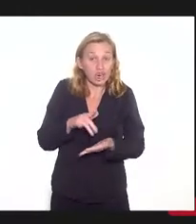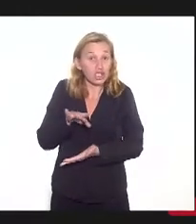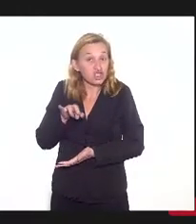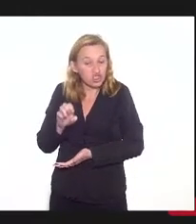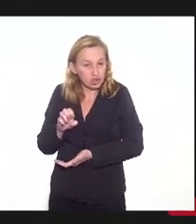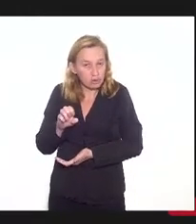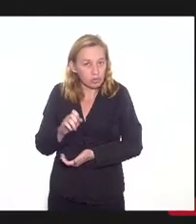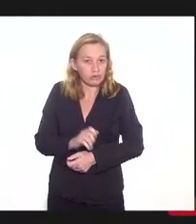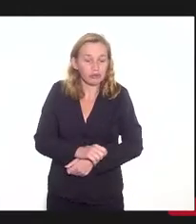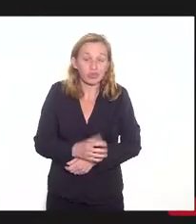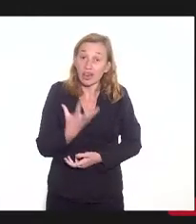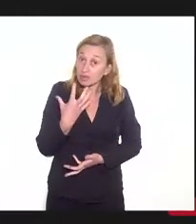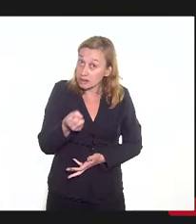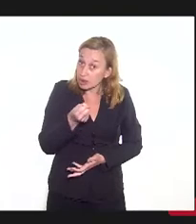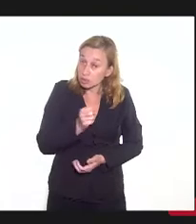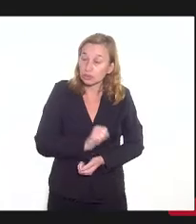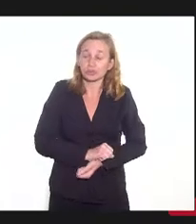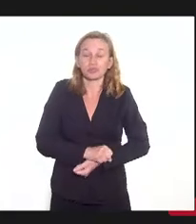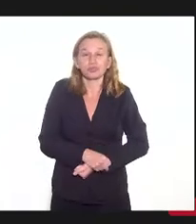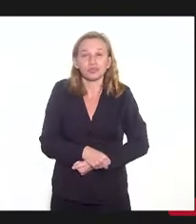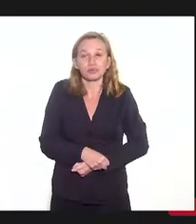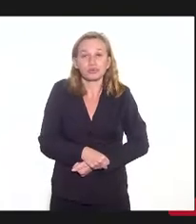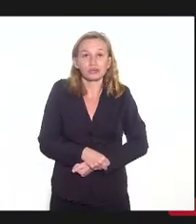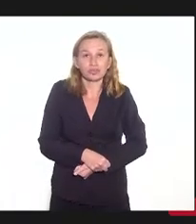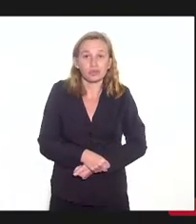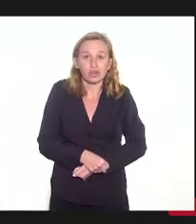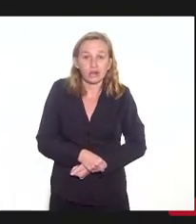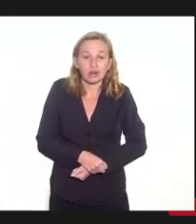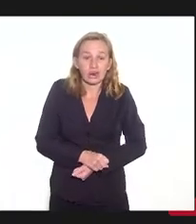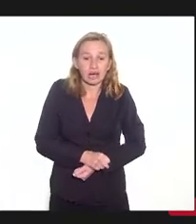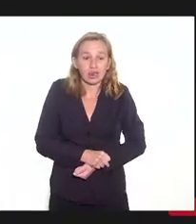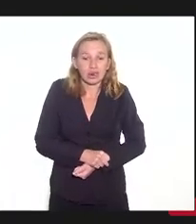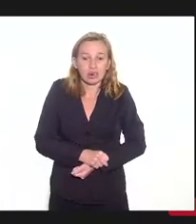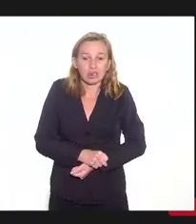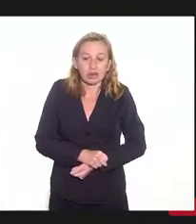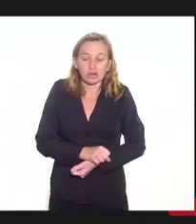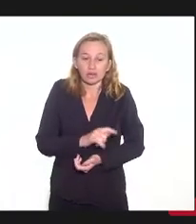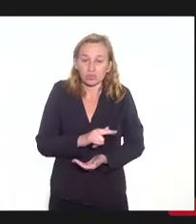aceita a adesão,